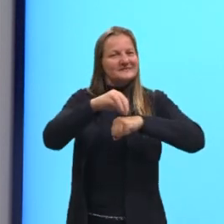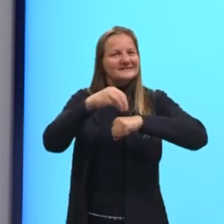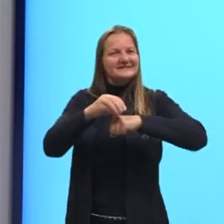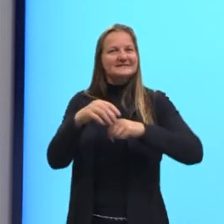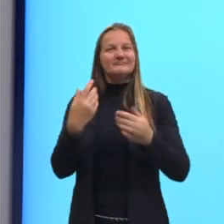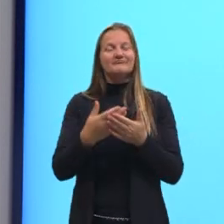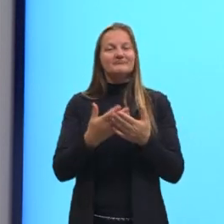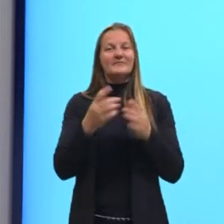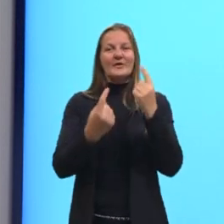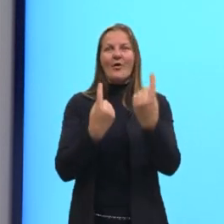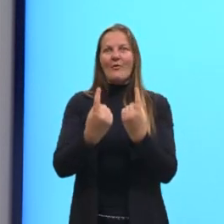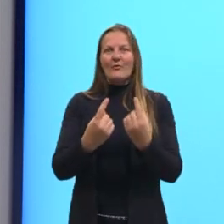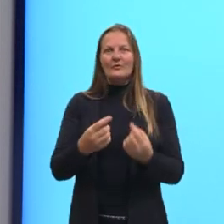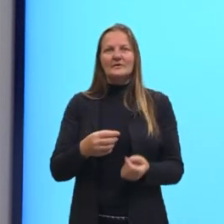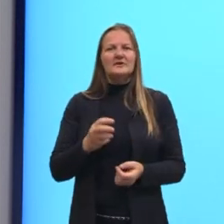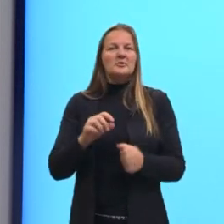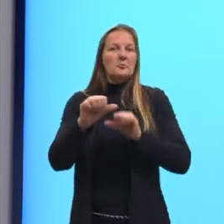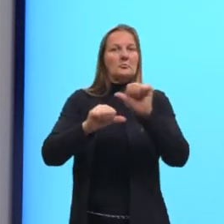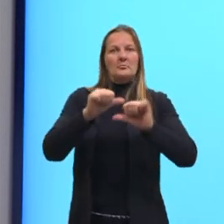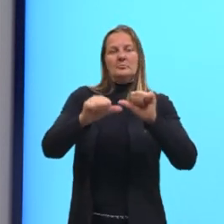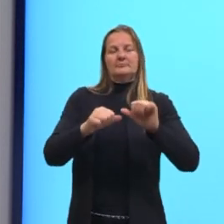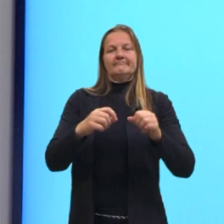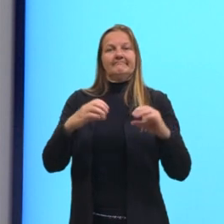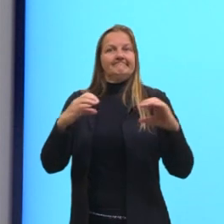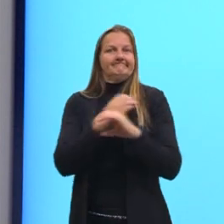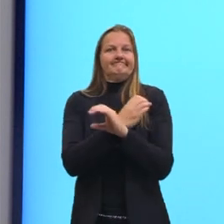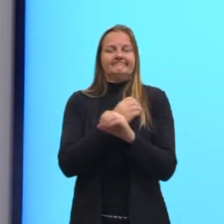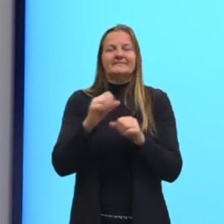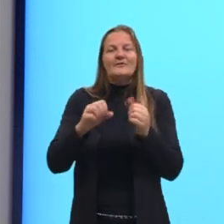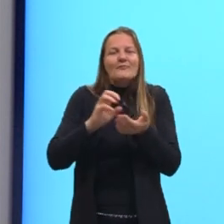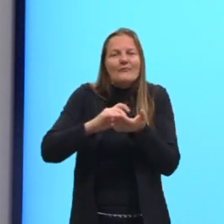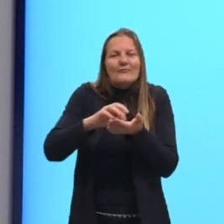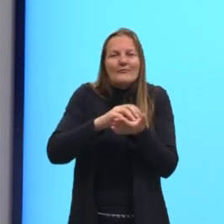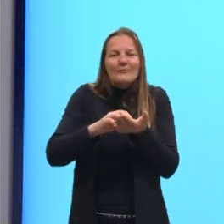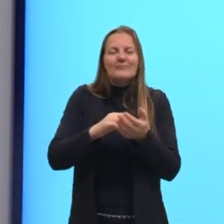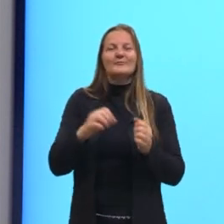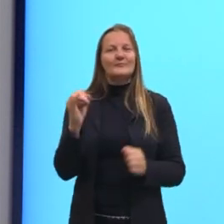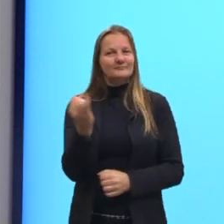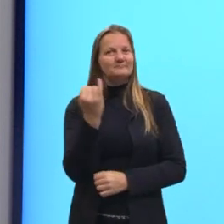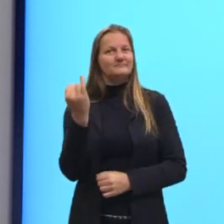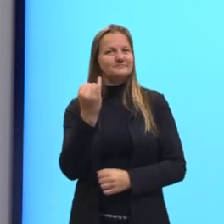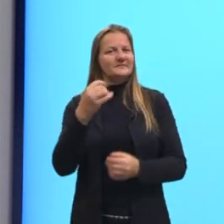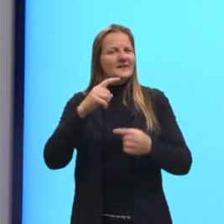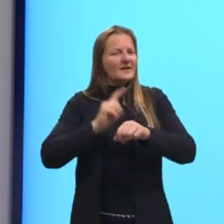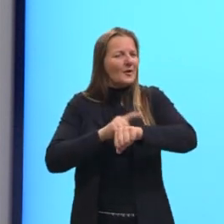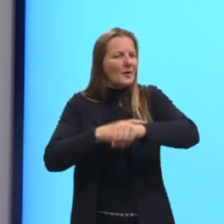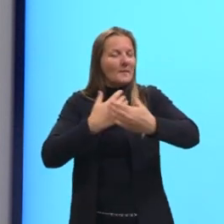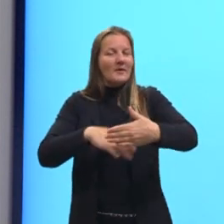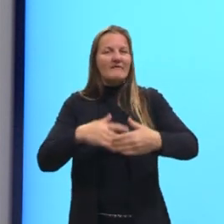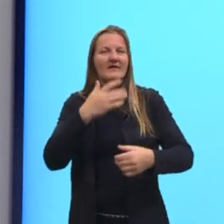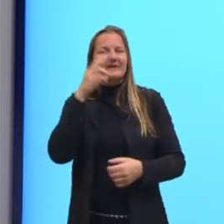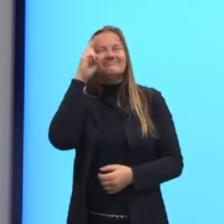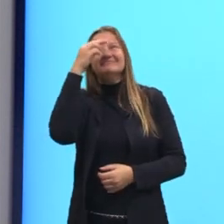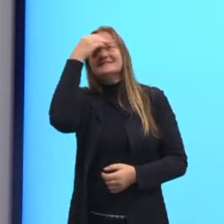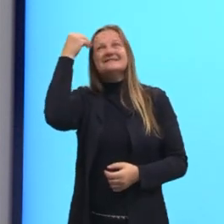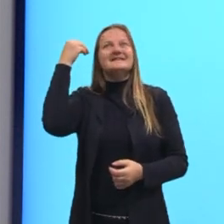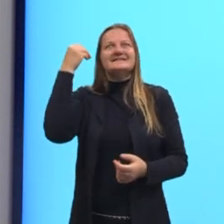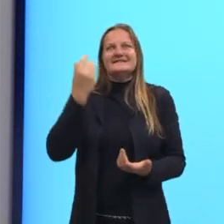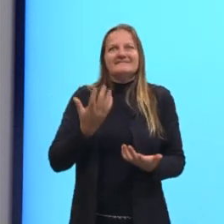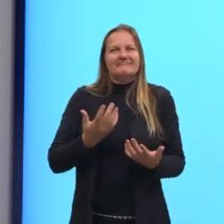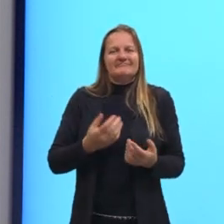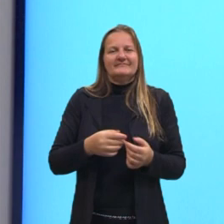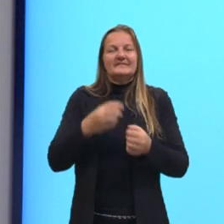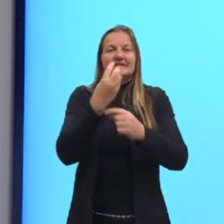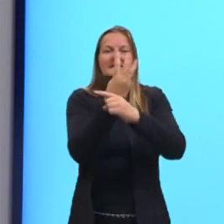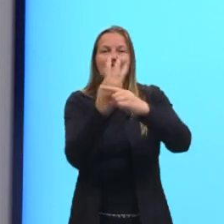é algo que vá mudar completamente, né? O cálculo. Na hora da prova, não lembro quanto que é ali,